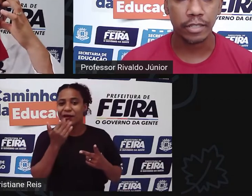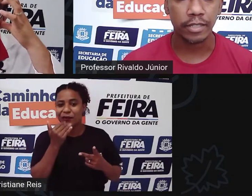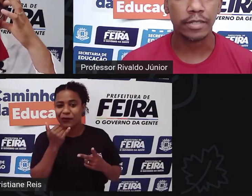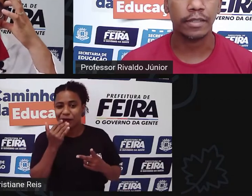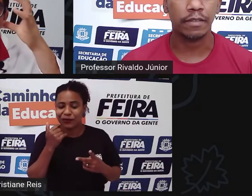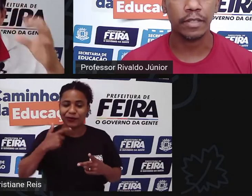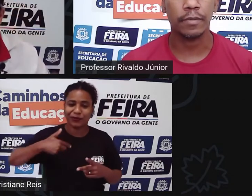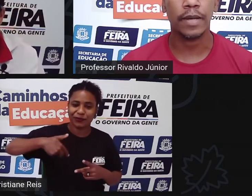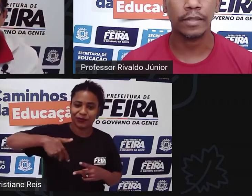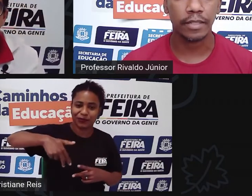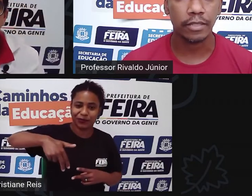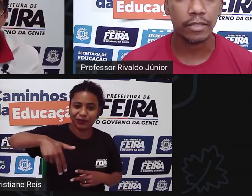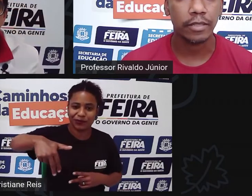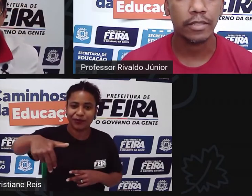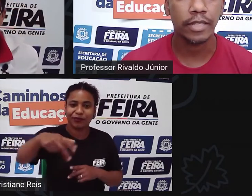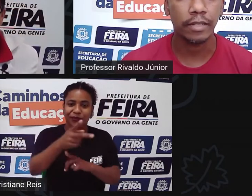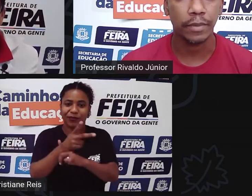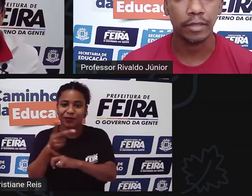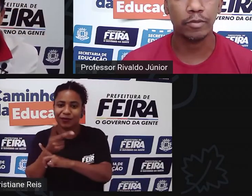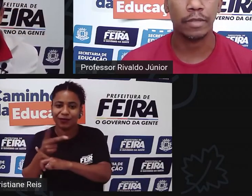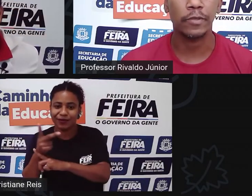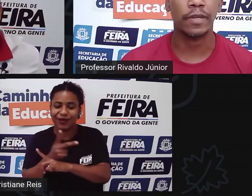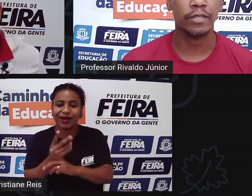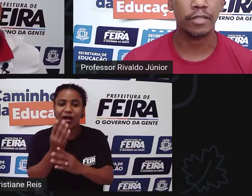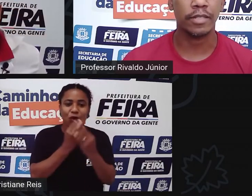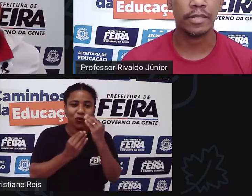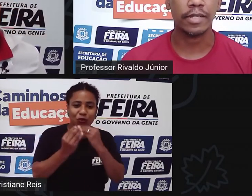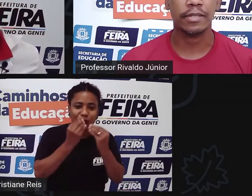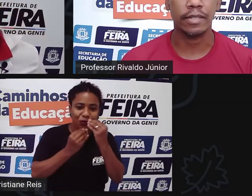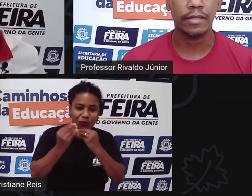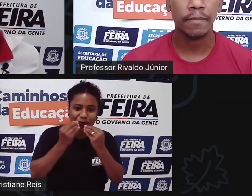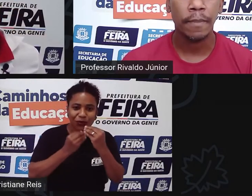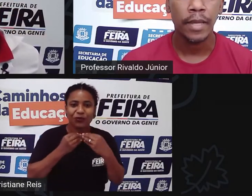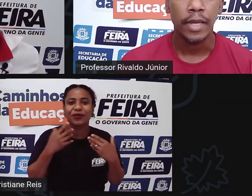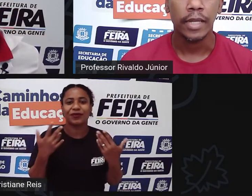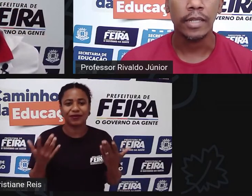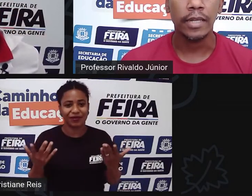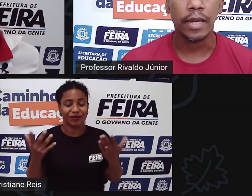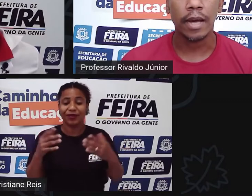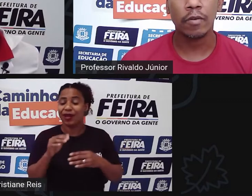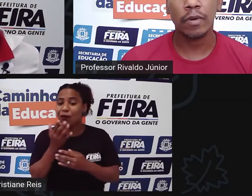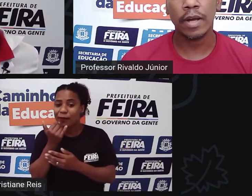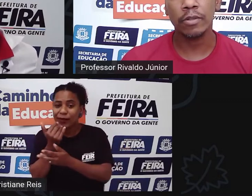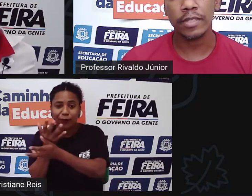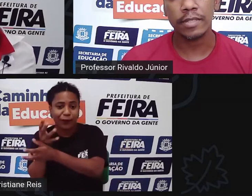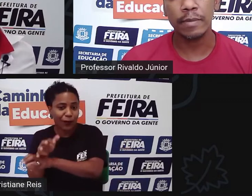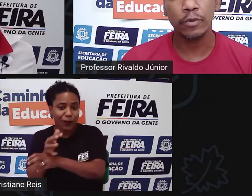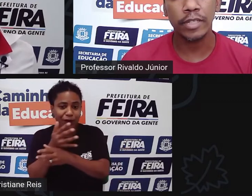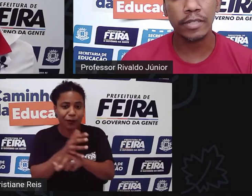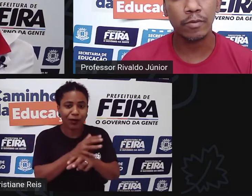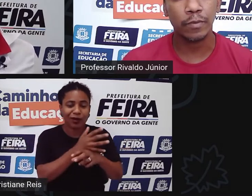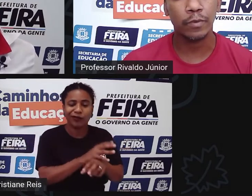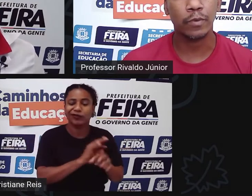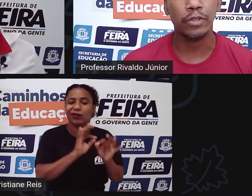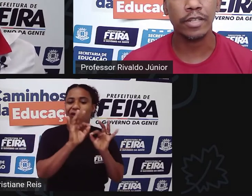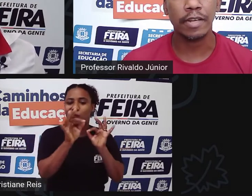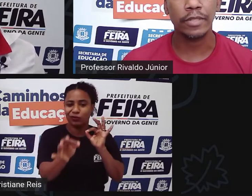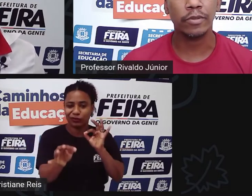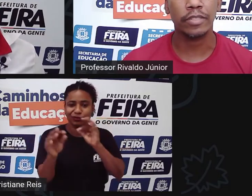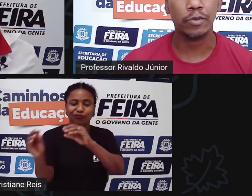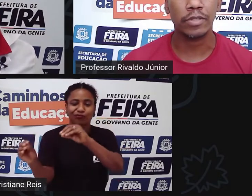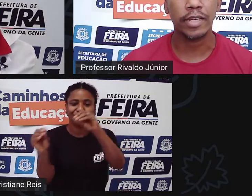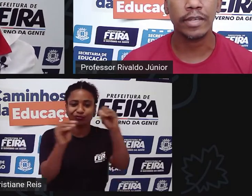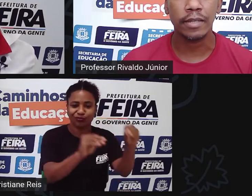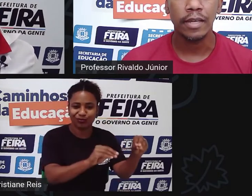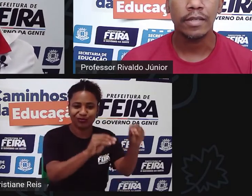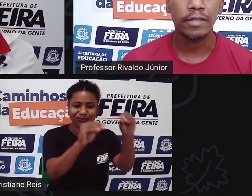grandes distâncias atrás de alimentos, estamos por causa disso, dessas escassez. E acontece essa mudança, curiosamente,